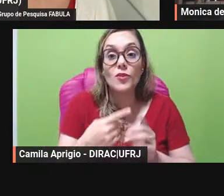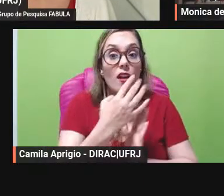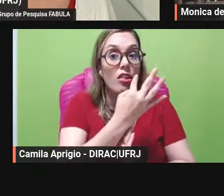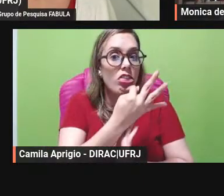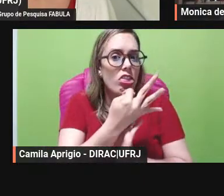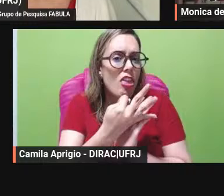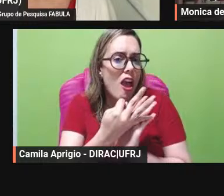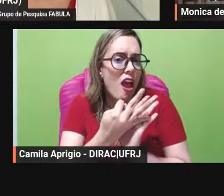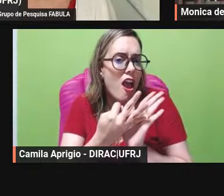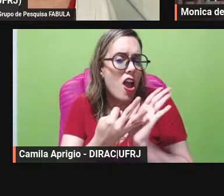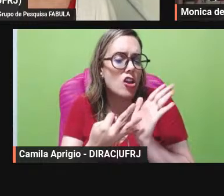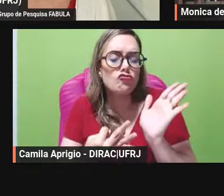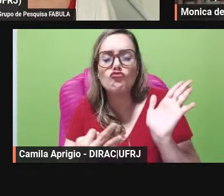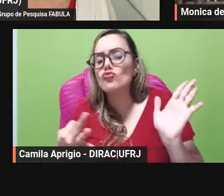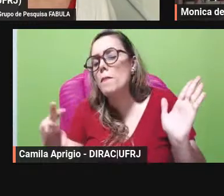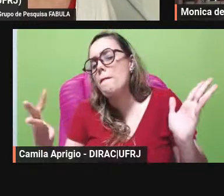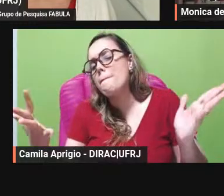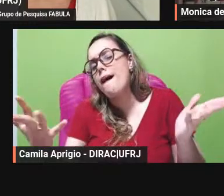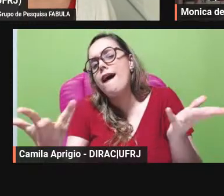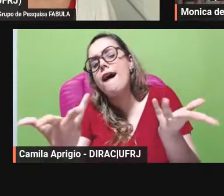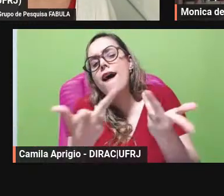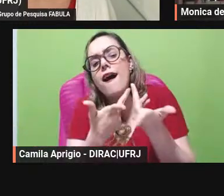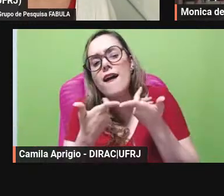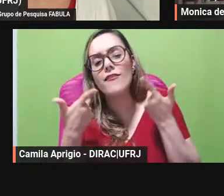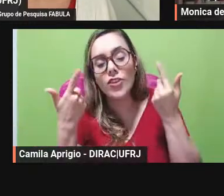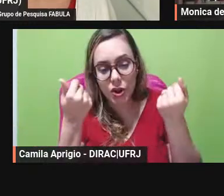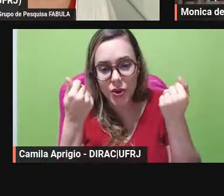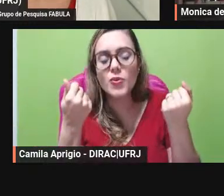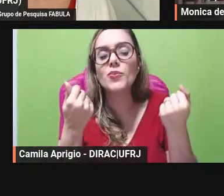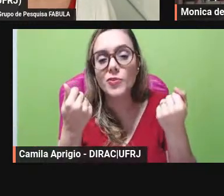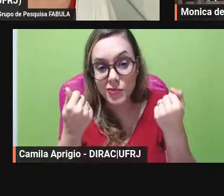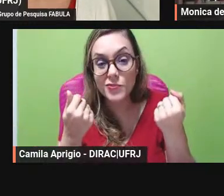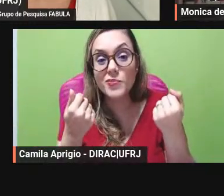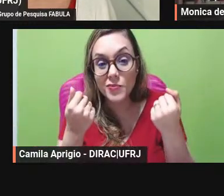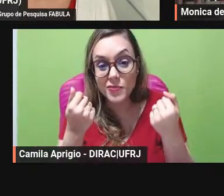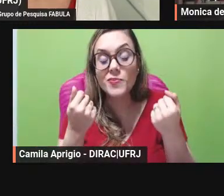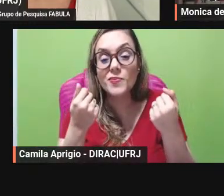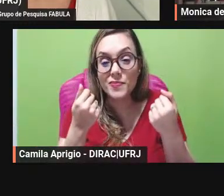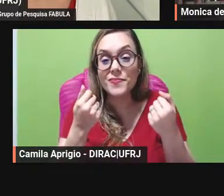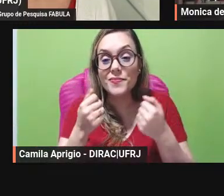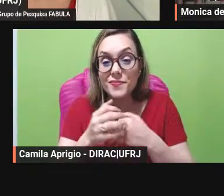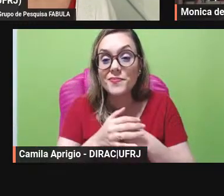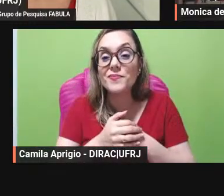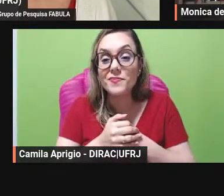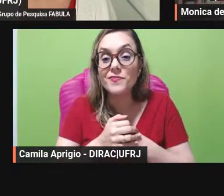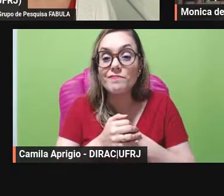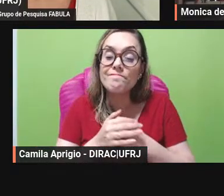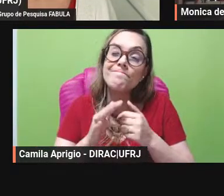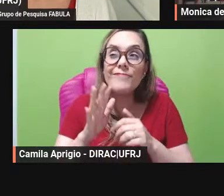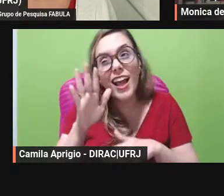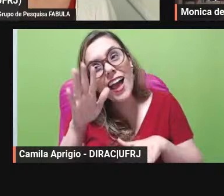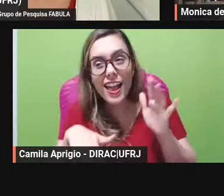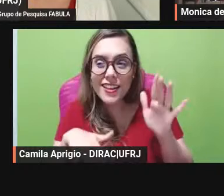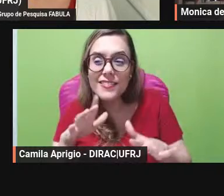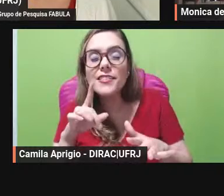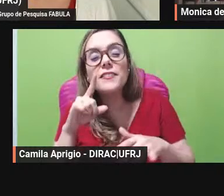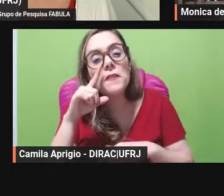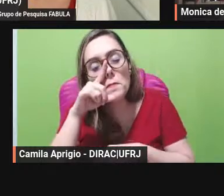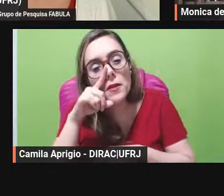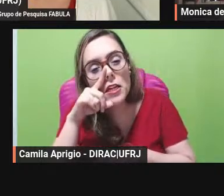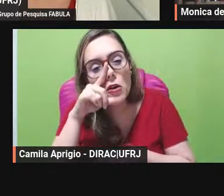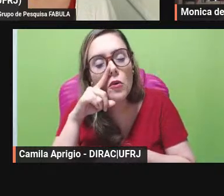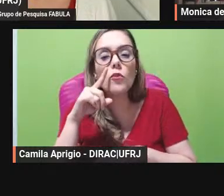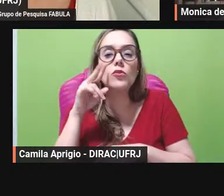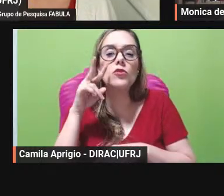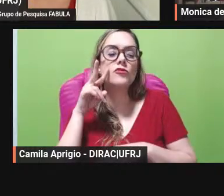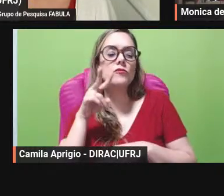espetaculares então é um pouco perigoso olhar de